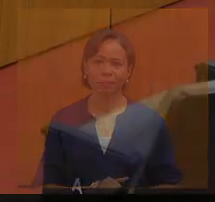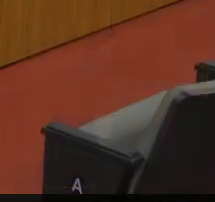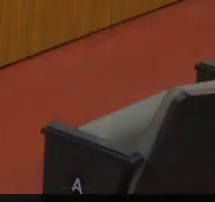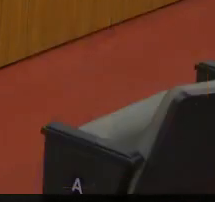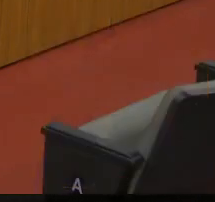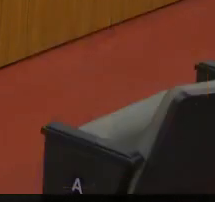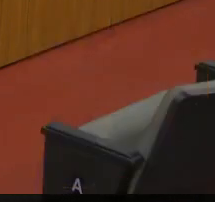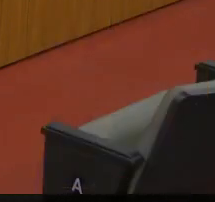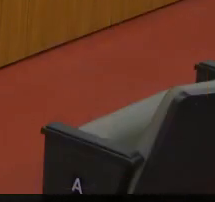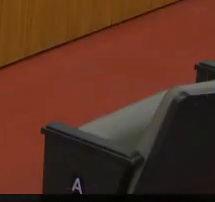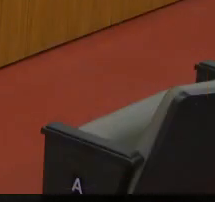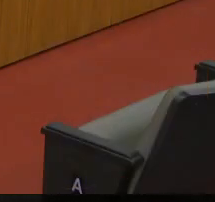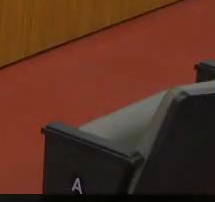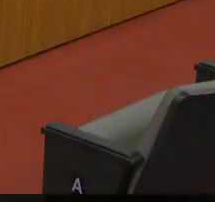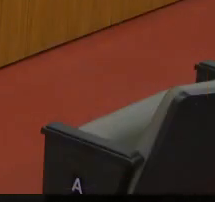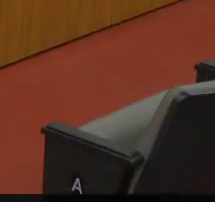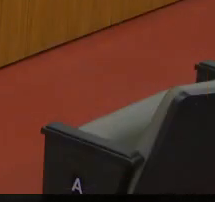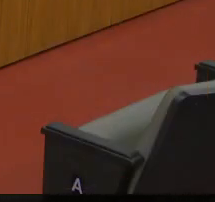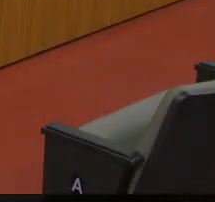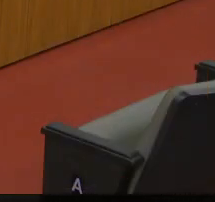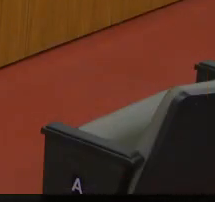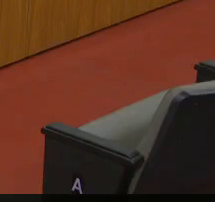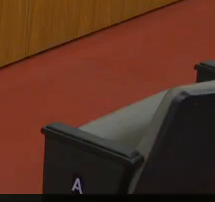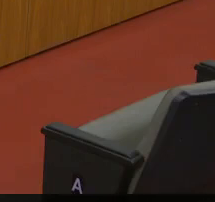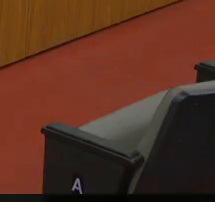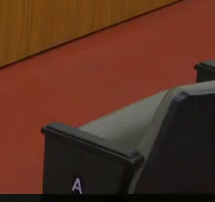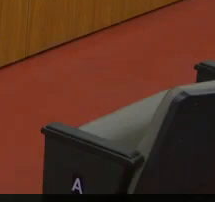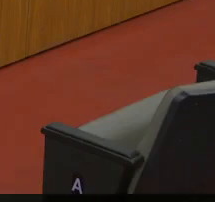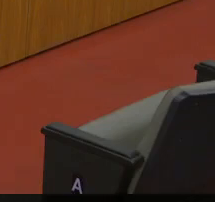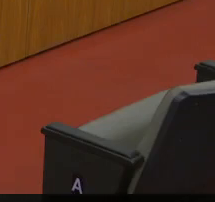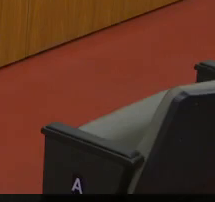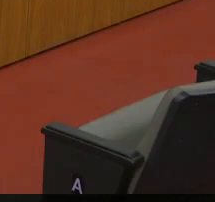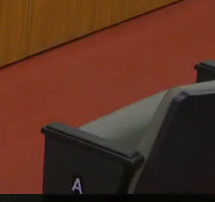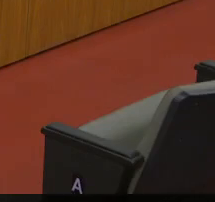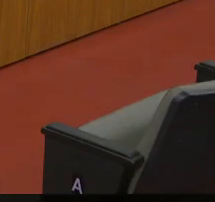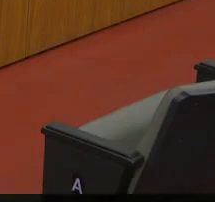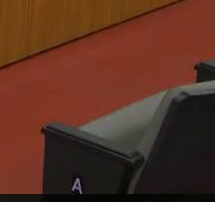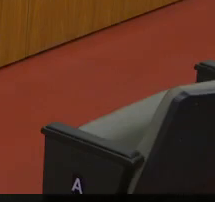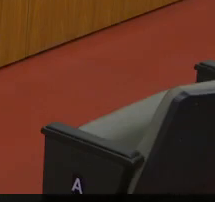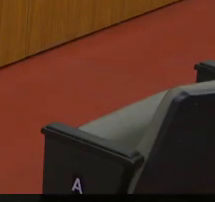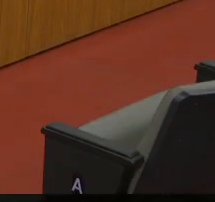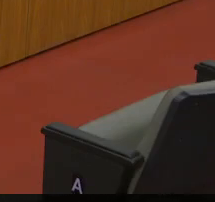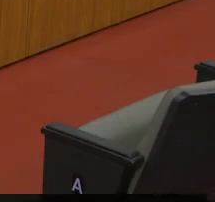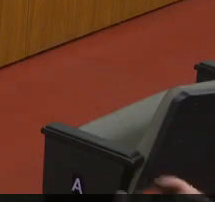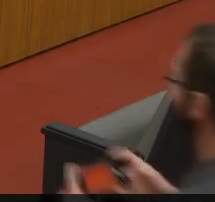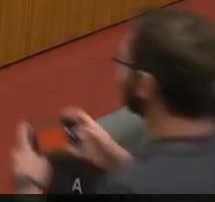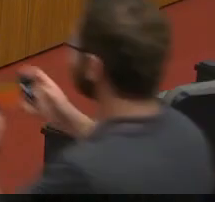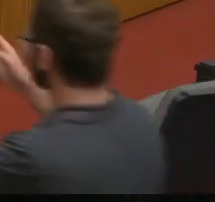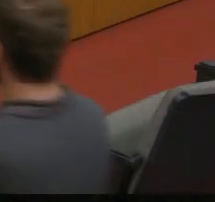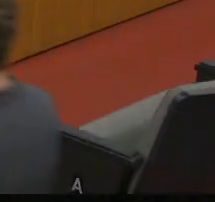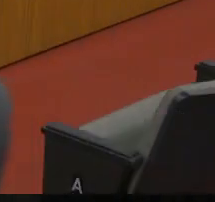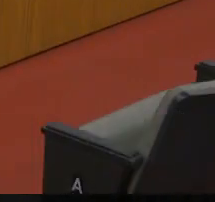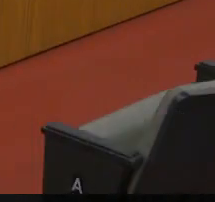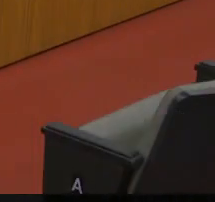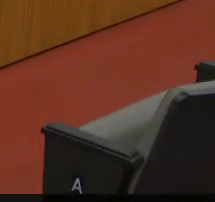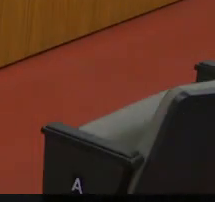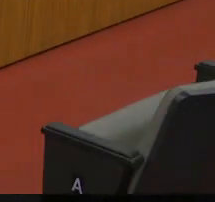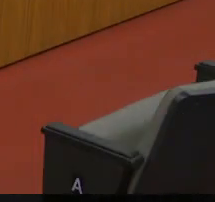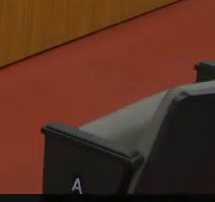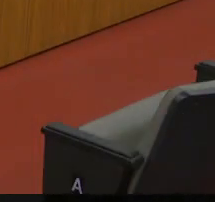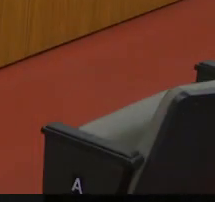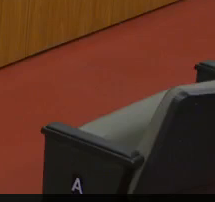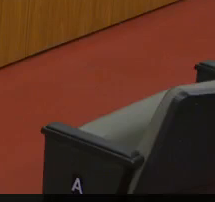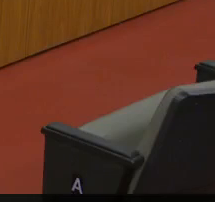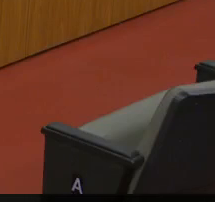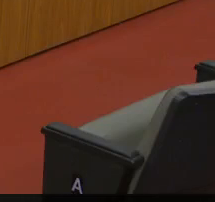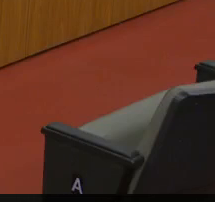Muitíssimo obrigado, doutor Fábio. Eu acho que a sua apresentação foi muito esclarecedora e gera uma expectativa muito grande em quem trabalha